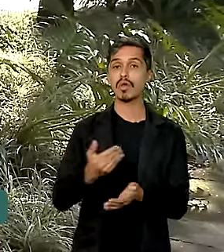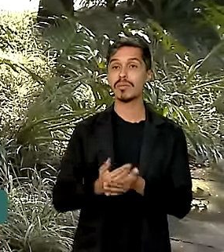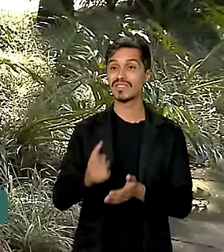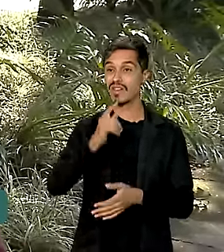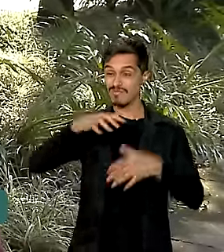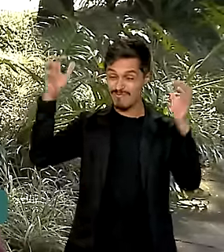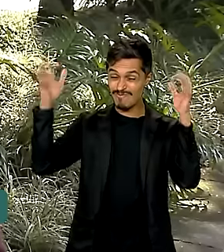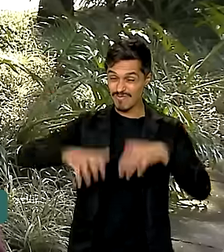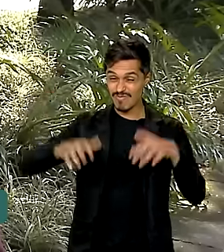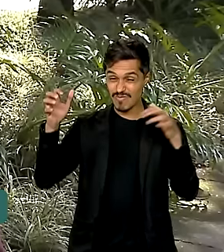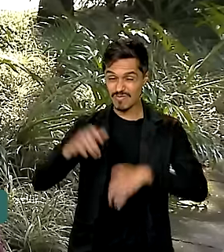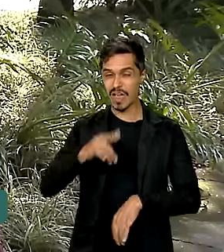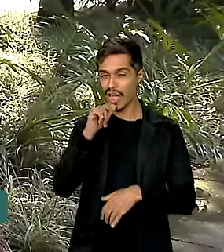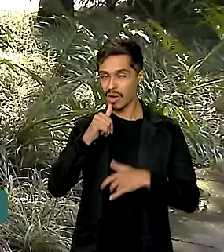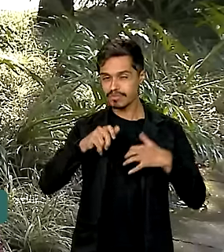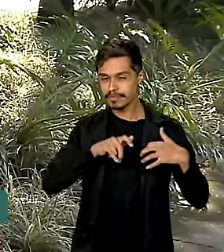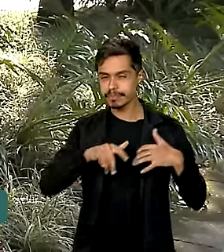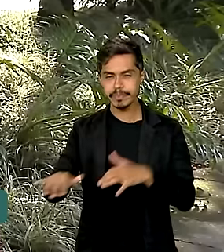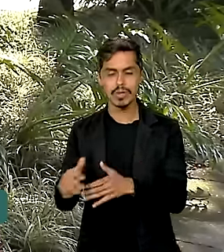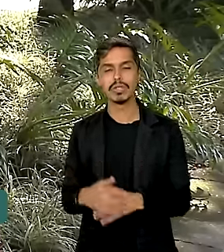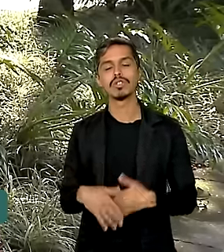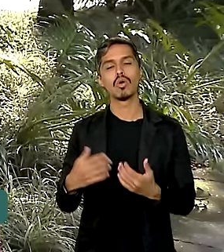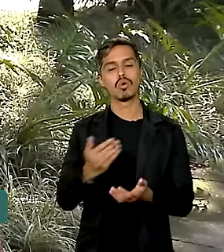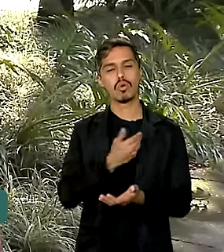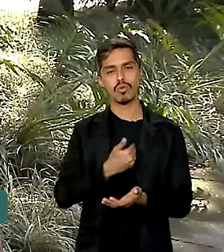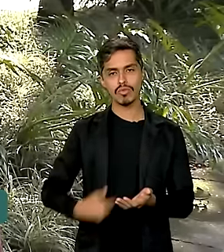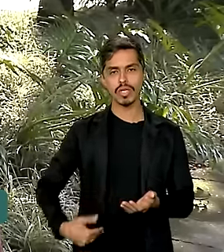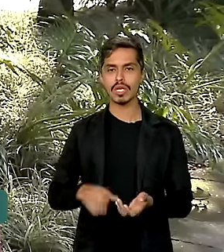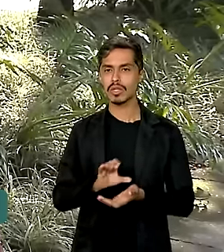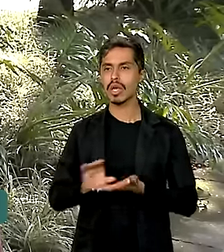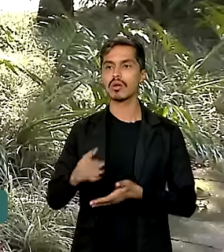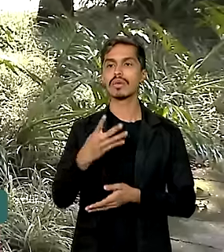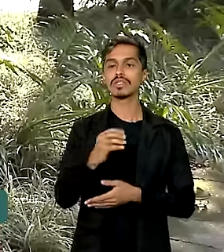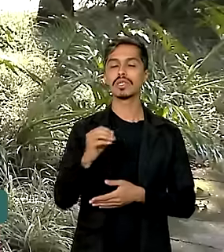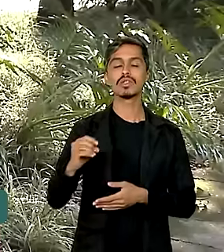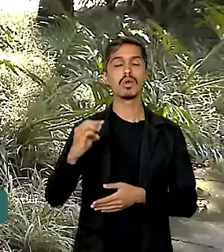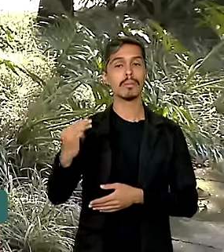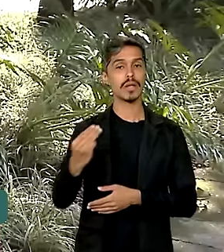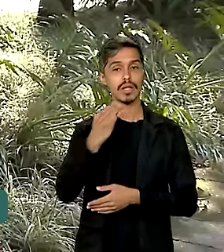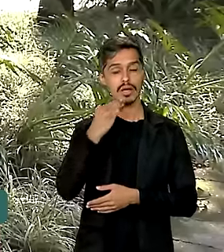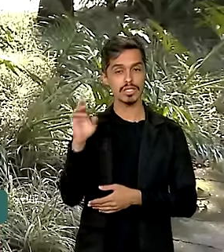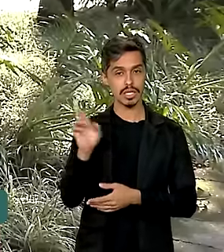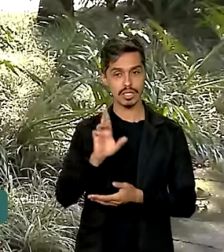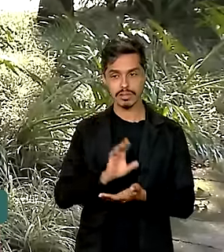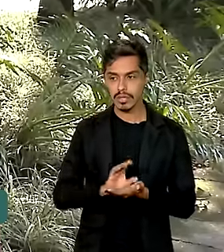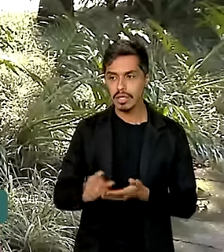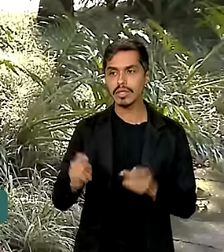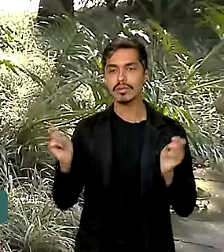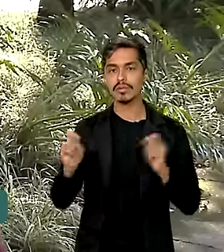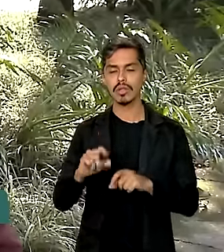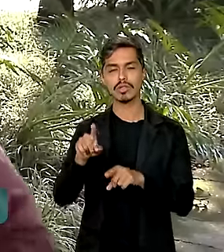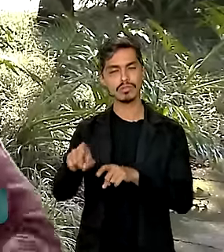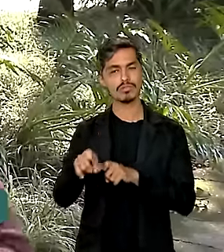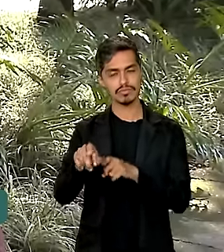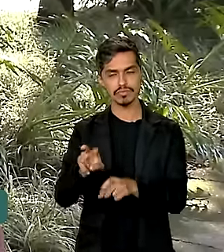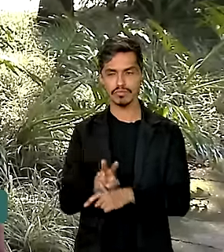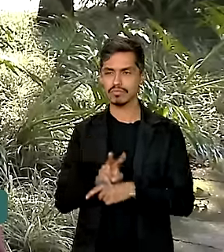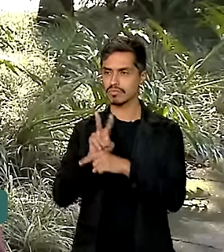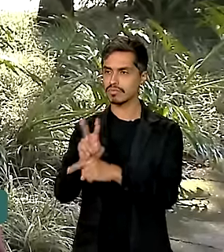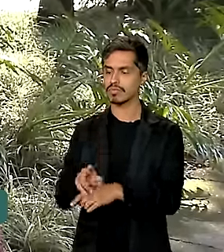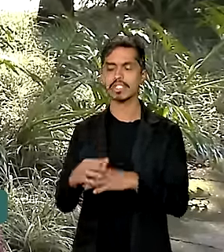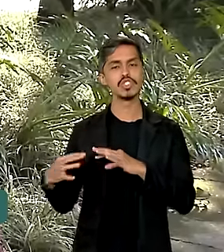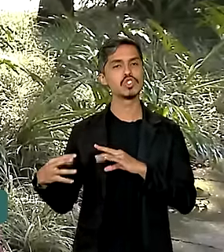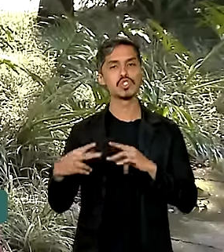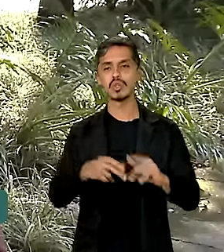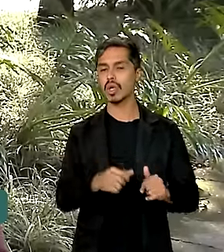alagamentos e o governo federal destinou mais 400 milhões de reais como crédito para financiamento agrícola. Todas